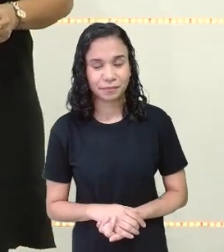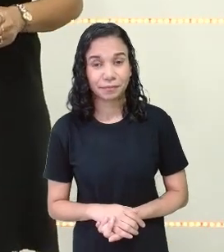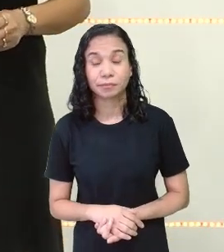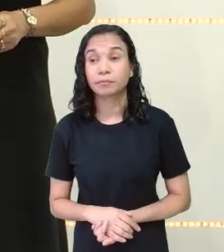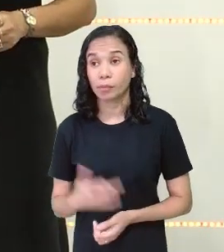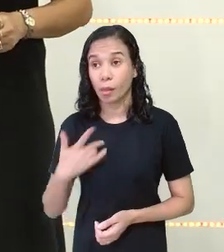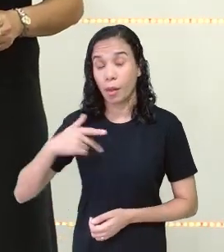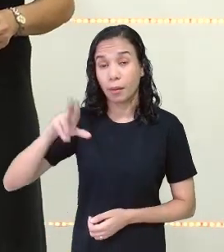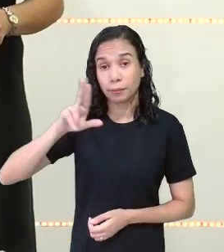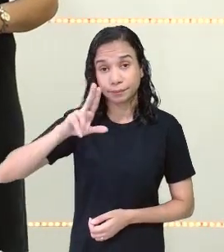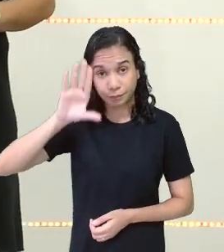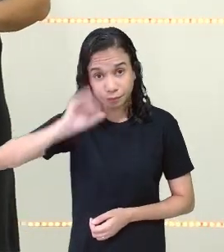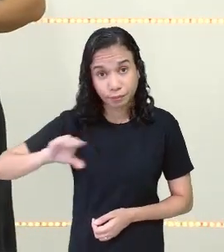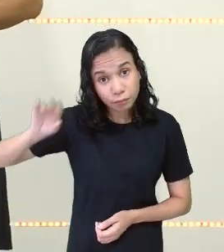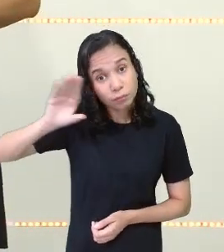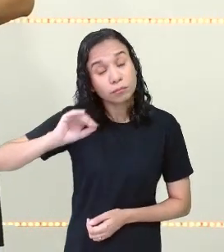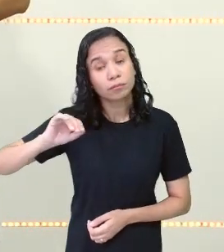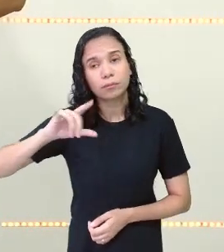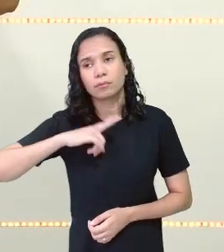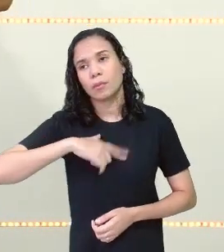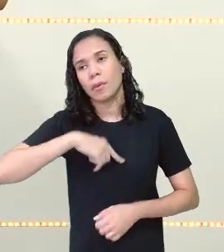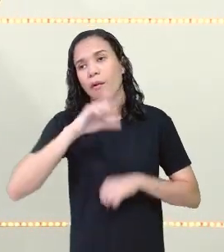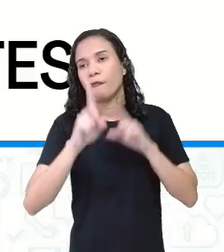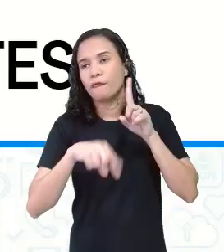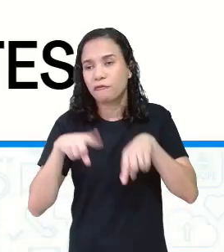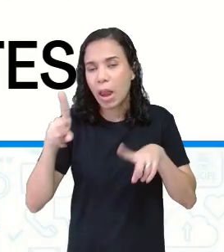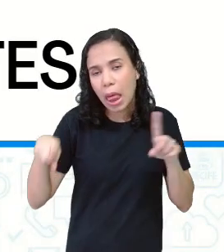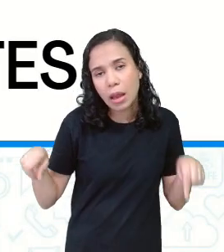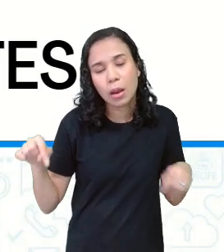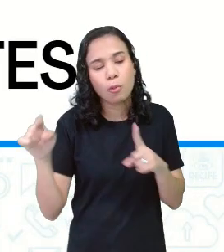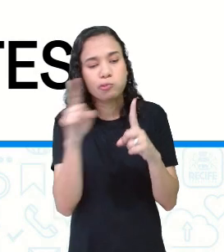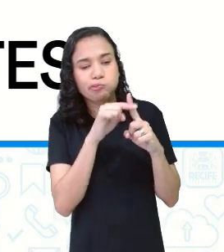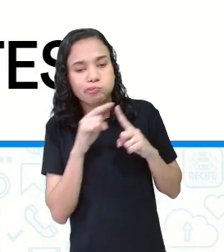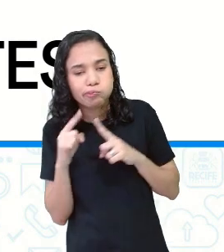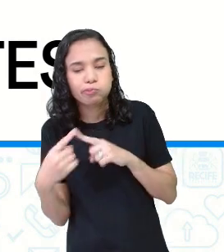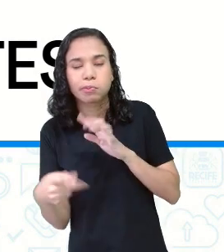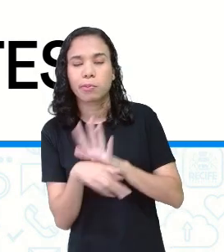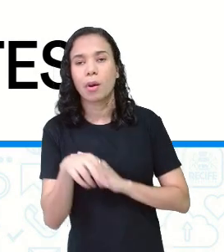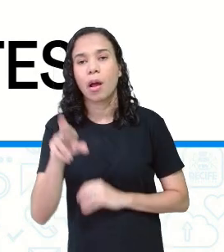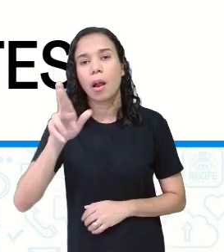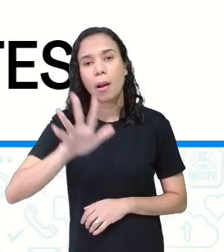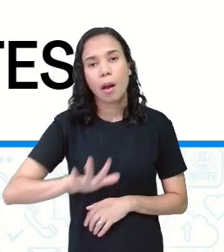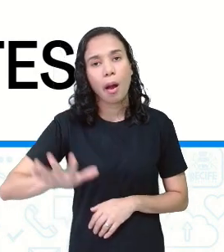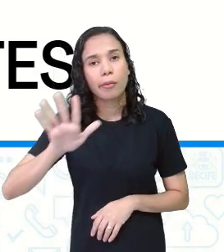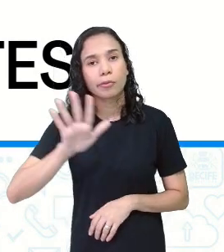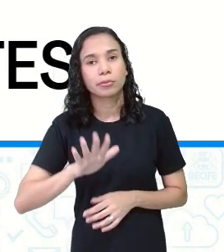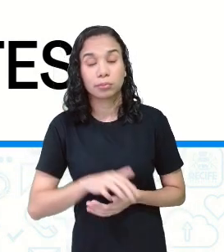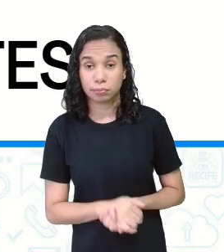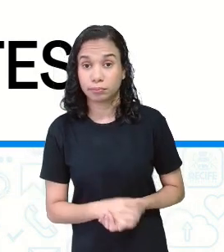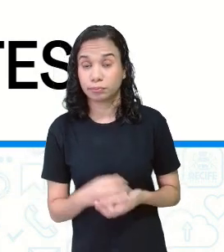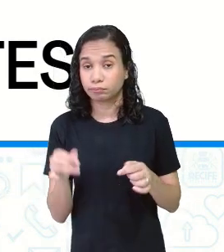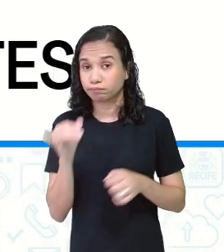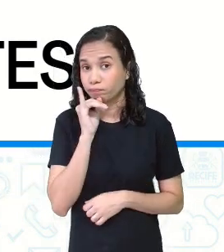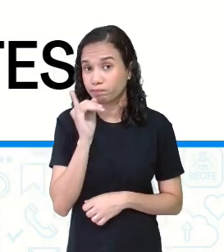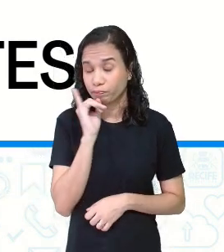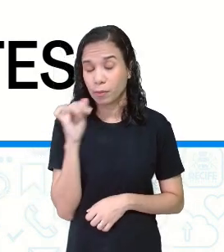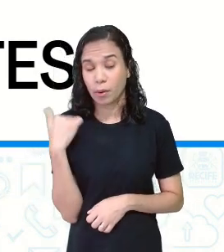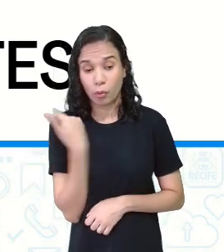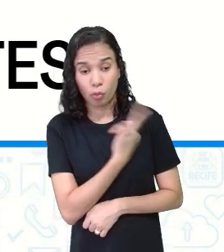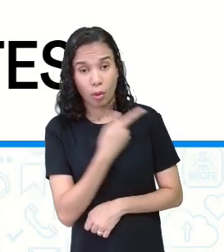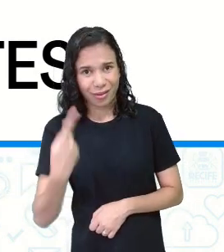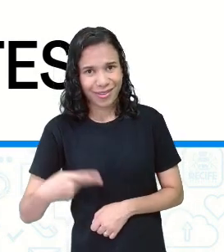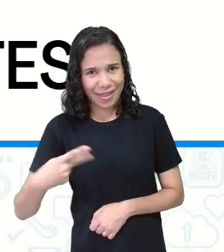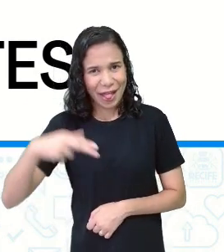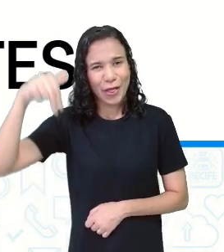Na língua falada, existem variações, existem sotaques diferentes. Exemplo, a gente aqui no